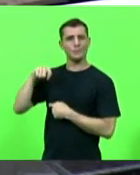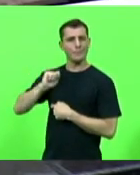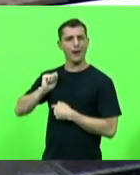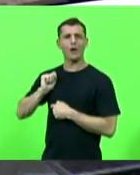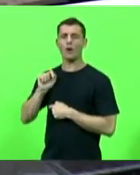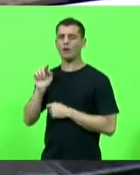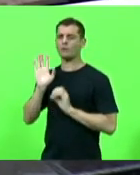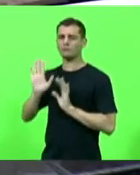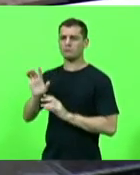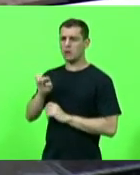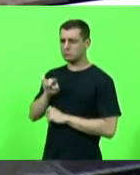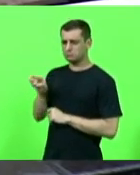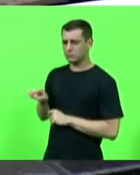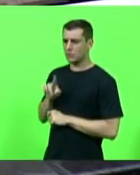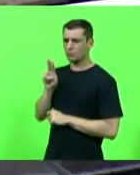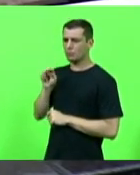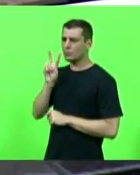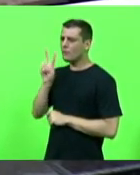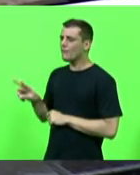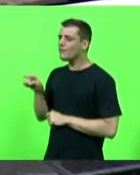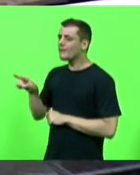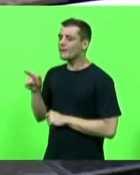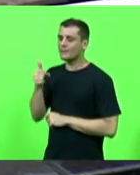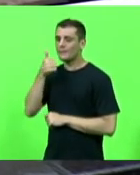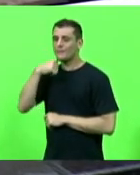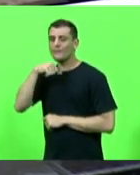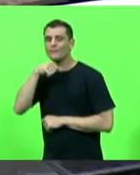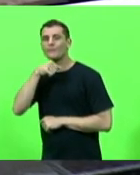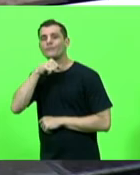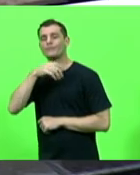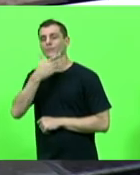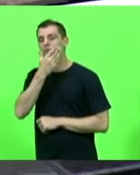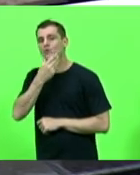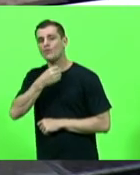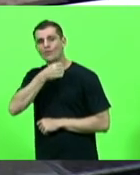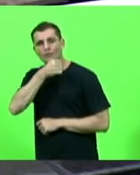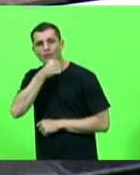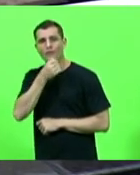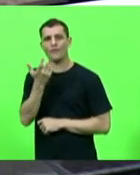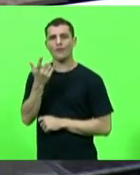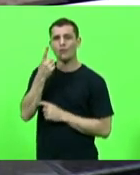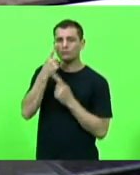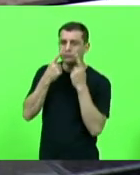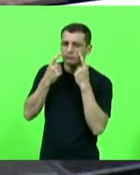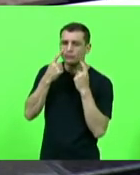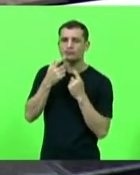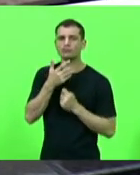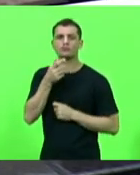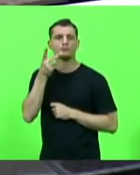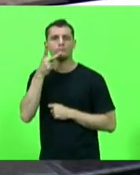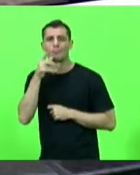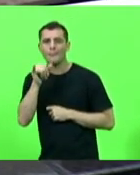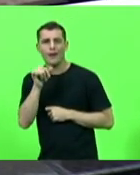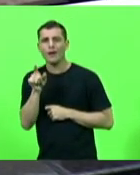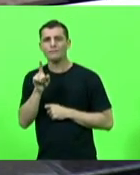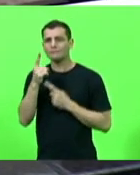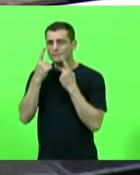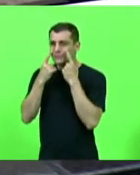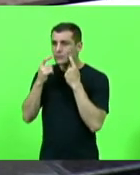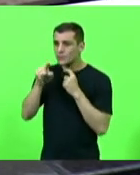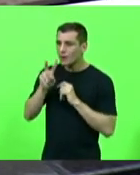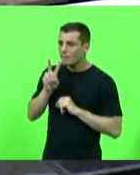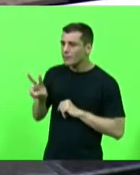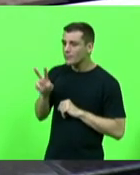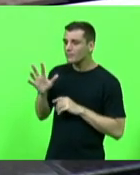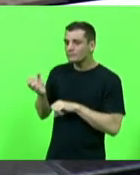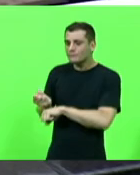pai meu avô chorar mas um dia desses eu me emocionei e foi no dia dessa entrega eu até peguei um videozinho que eu postei para botar um resumo aqui para